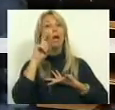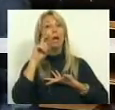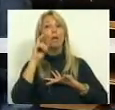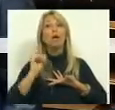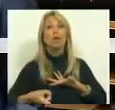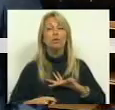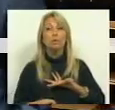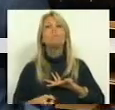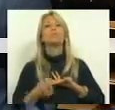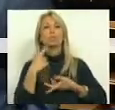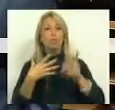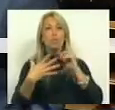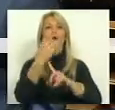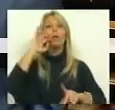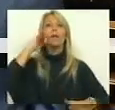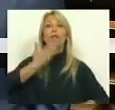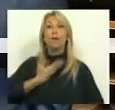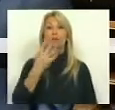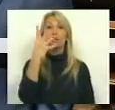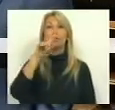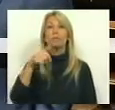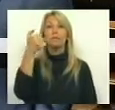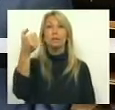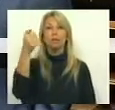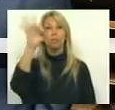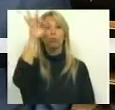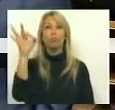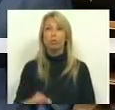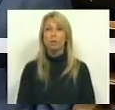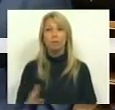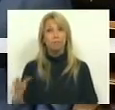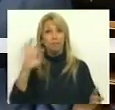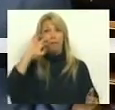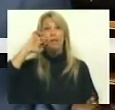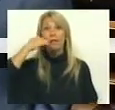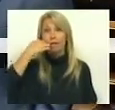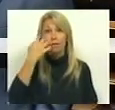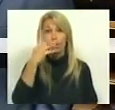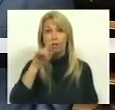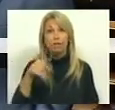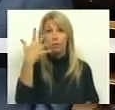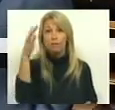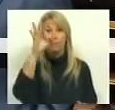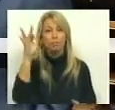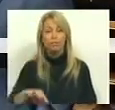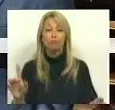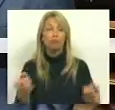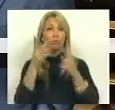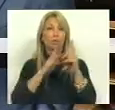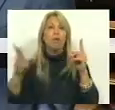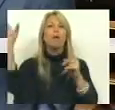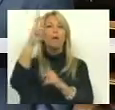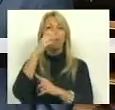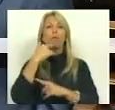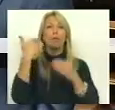conseguiria obter um déficit de 4,5%. O déficit não será de 4,5%. Será muito superior.